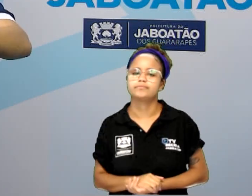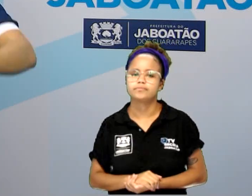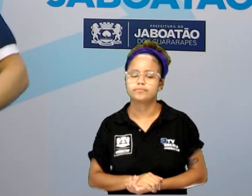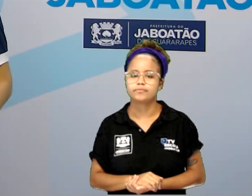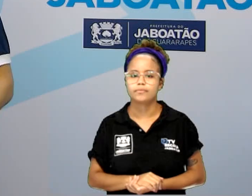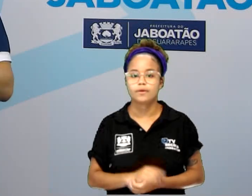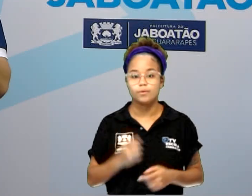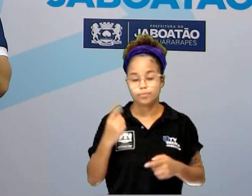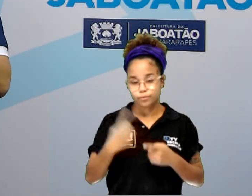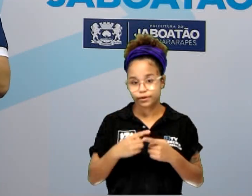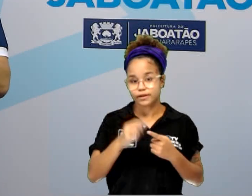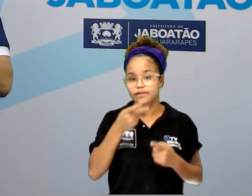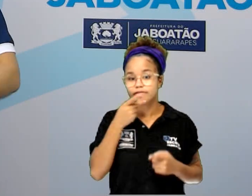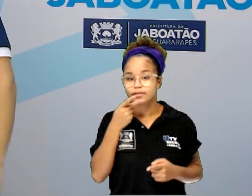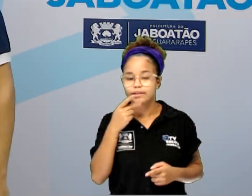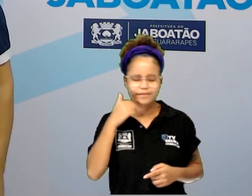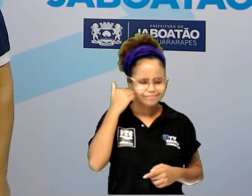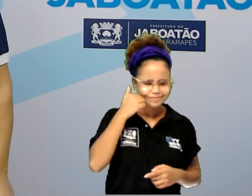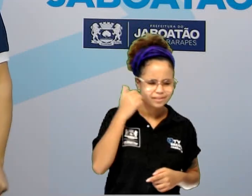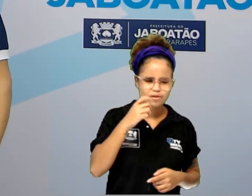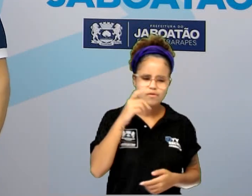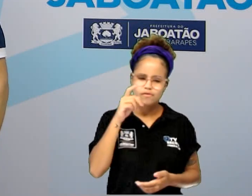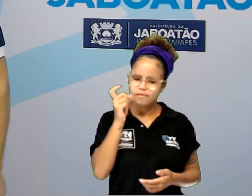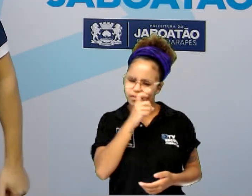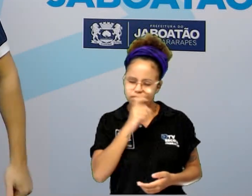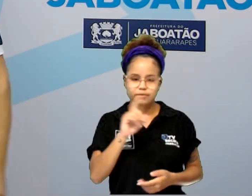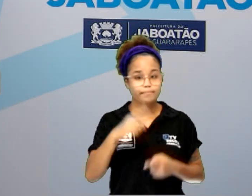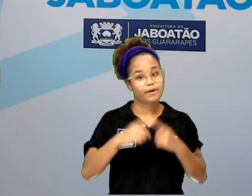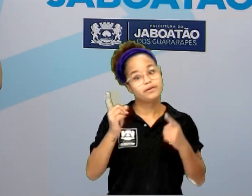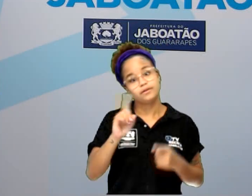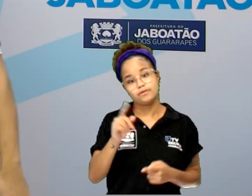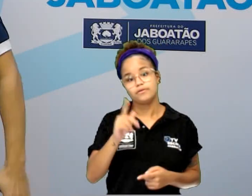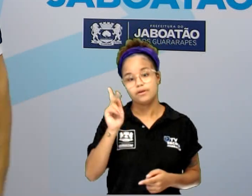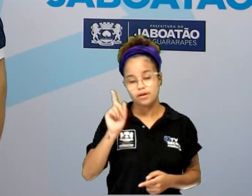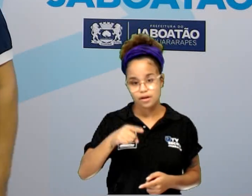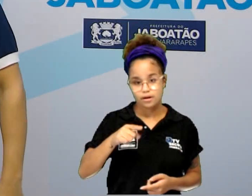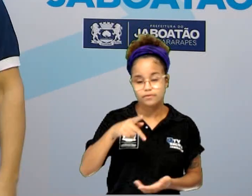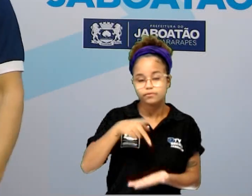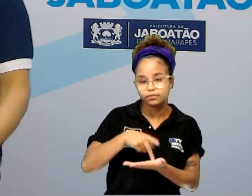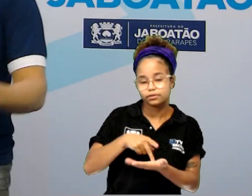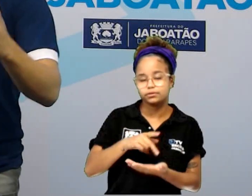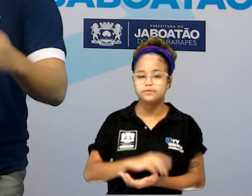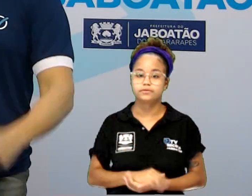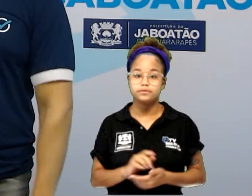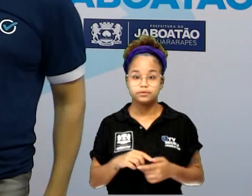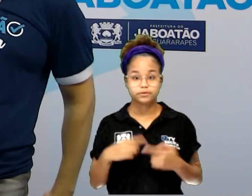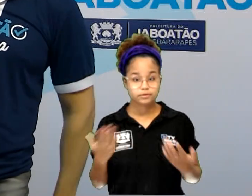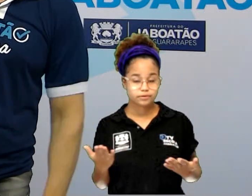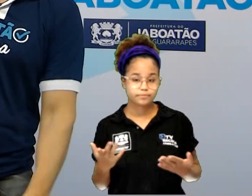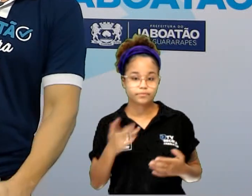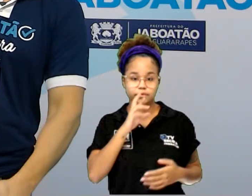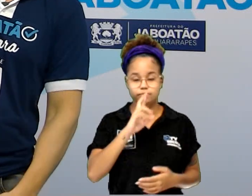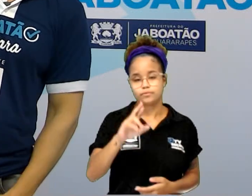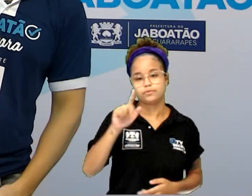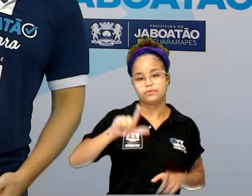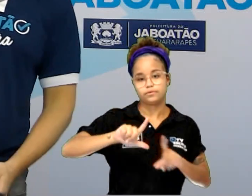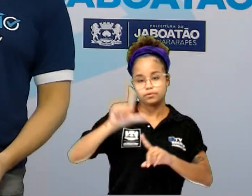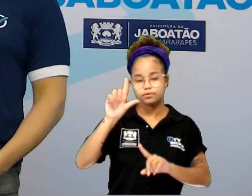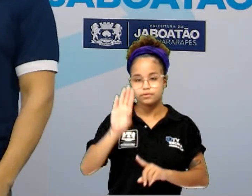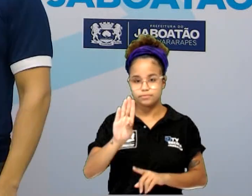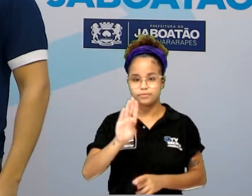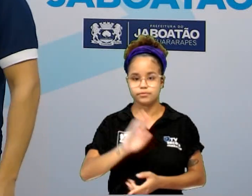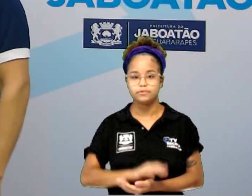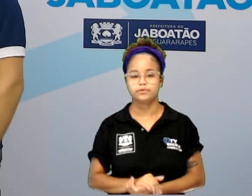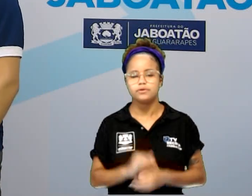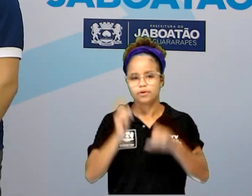contrário. Vai ser uma pessoa honesta. Então, fechando a nossa resolução, o item B é a nossa resposta. É aquela